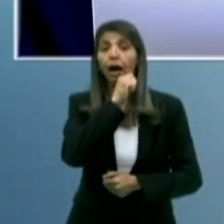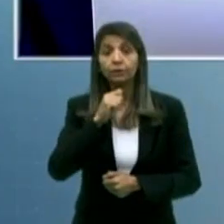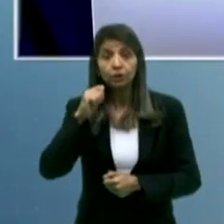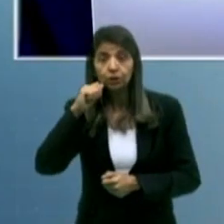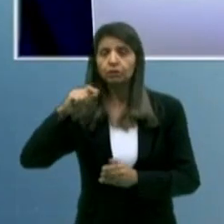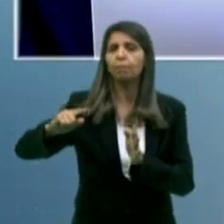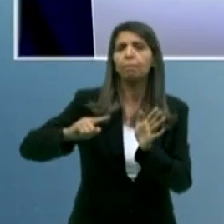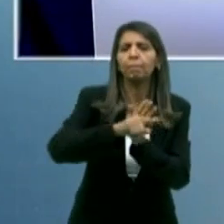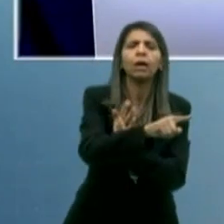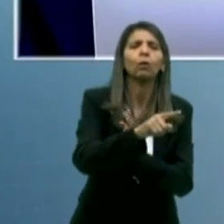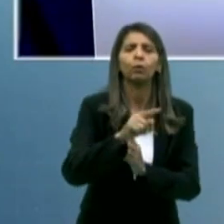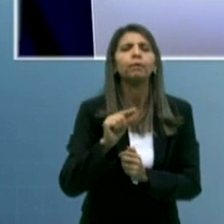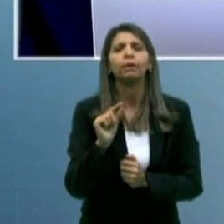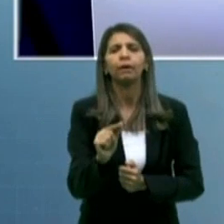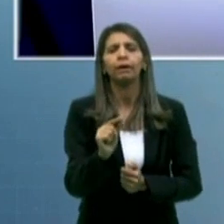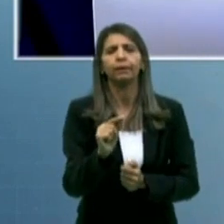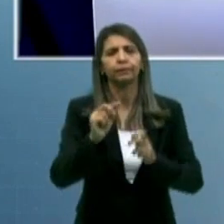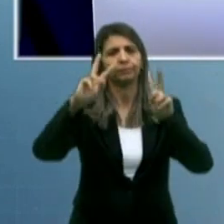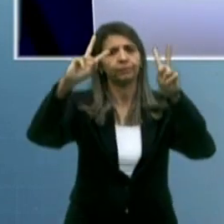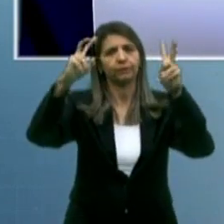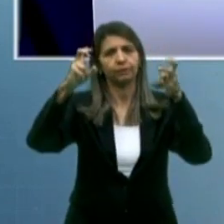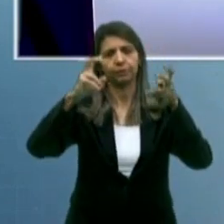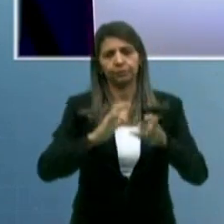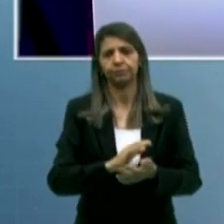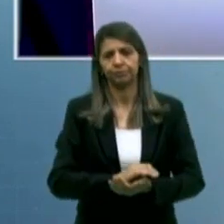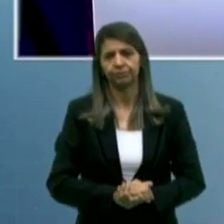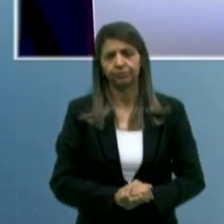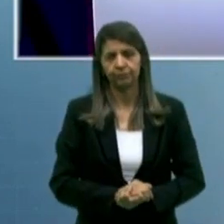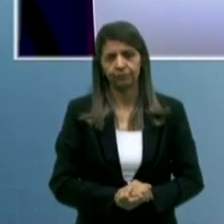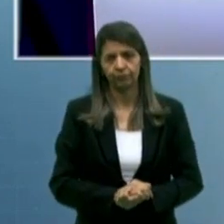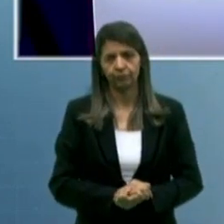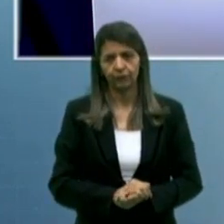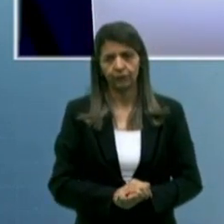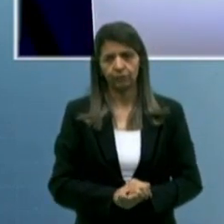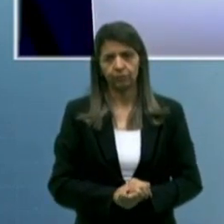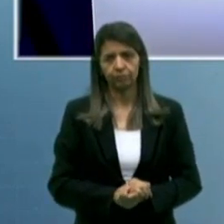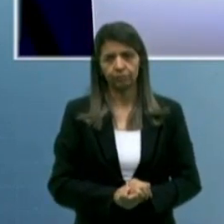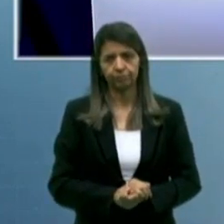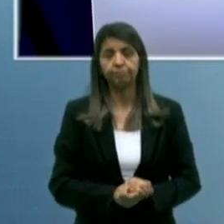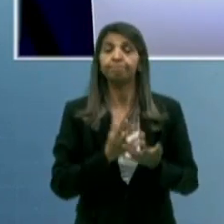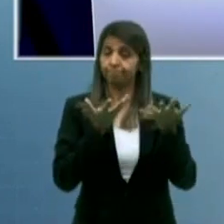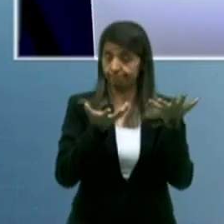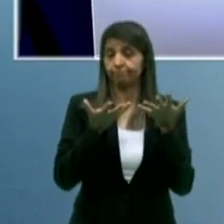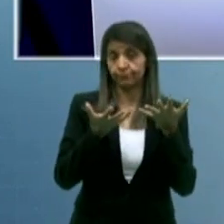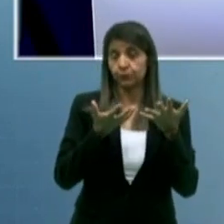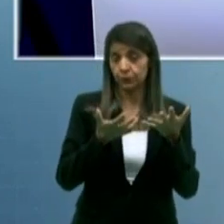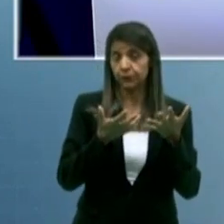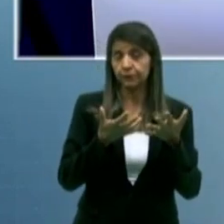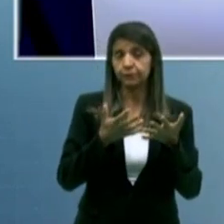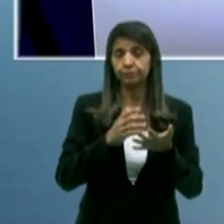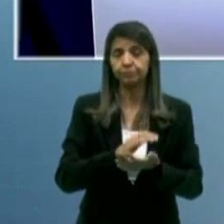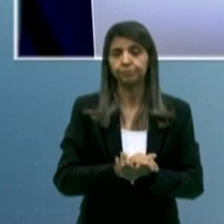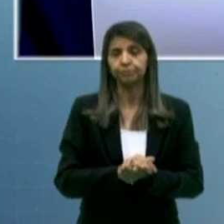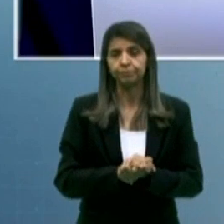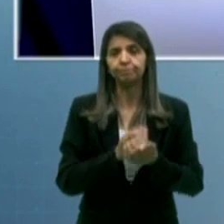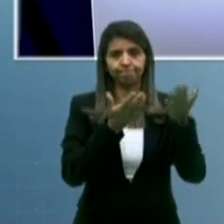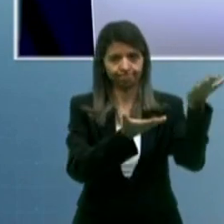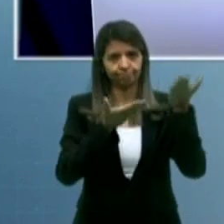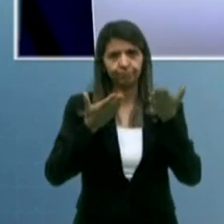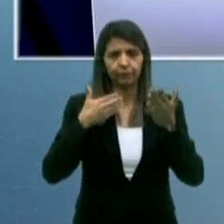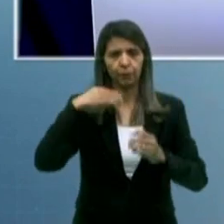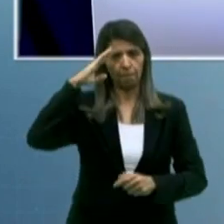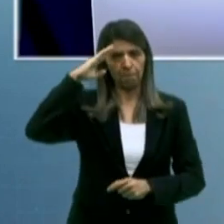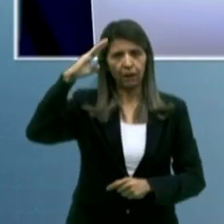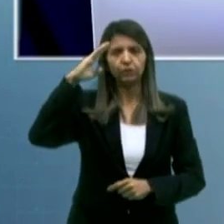você vai perguntar sobre esse assunto? Eu gostaria de conversar com o Major Fábio.